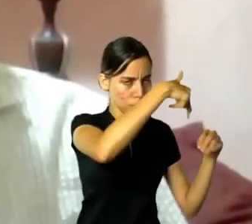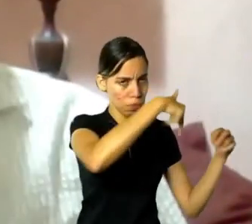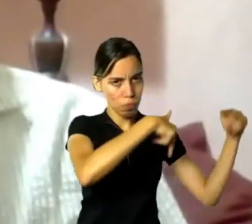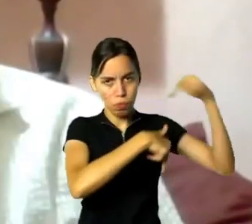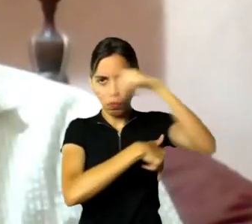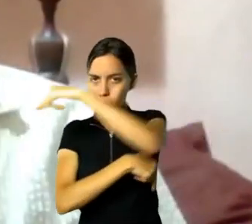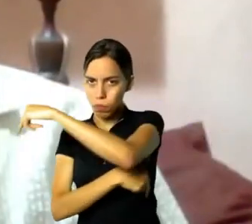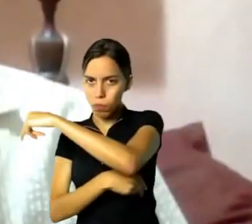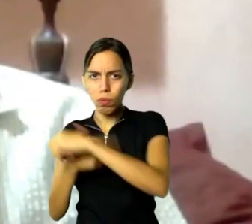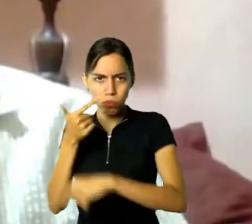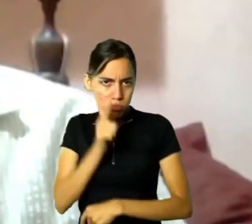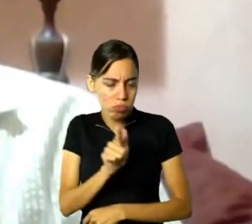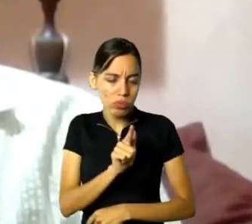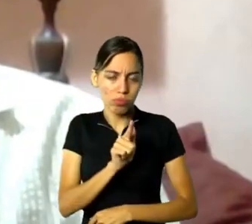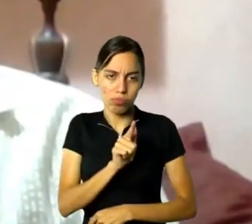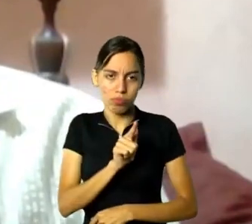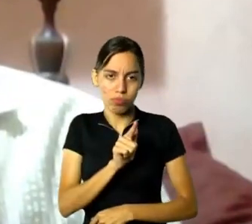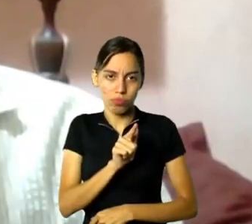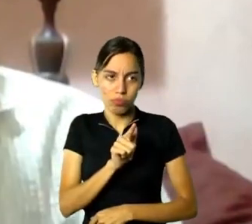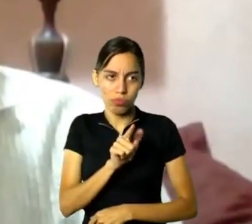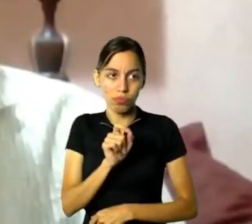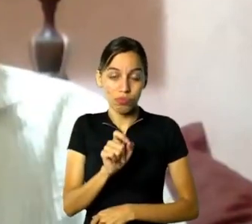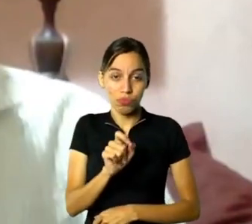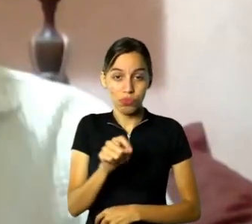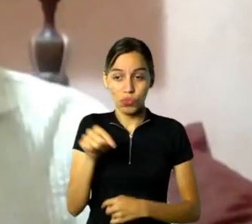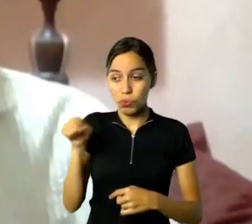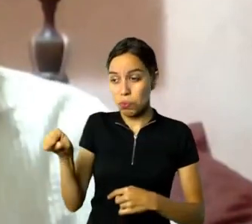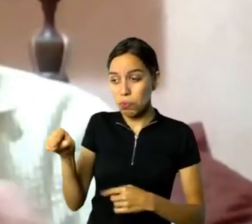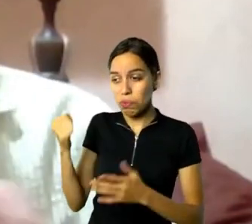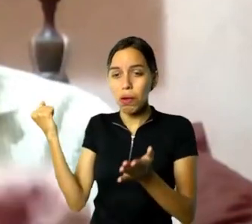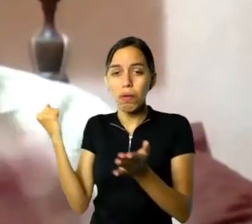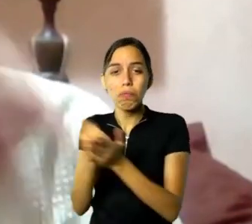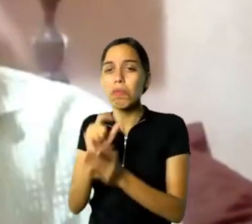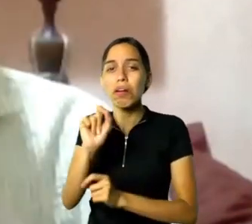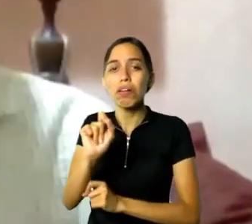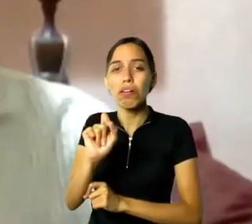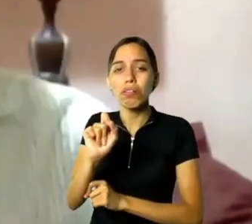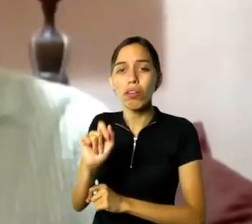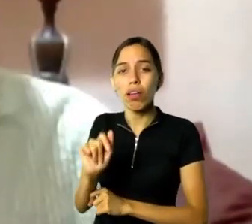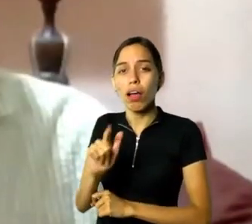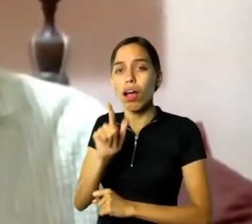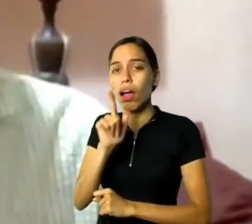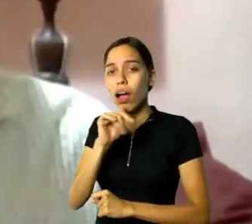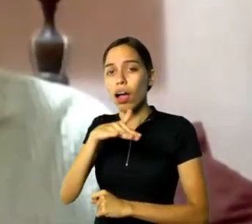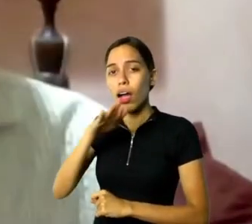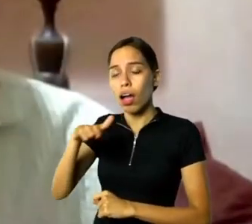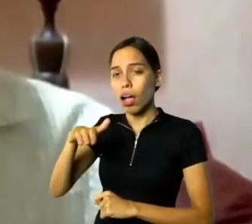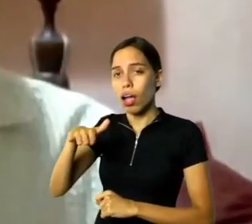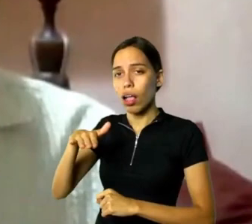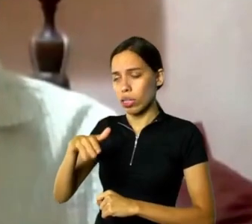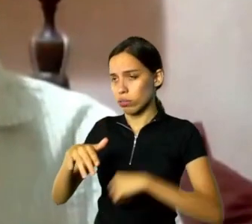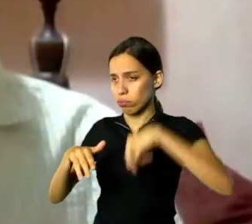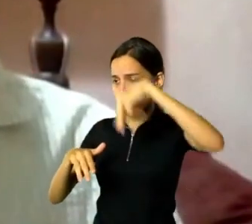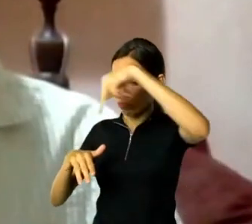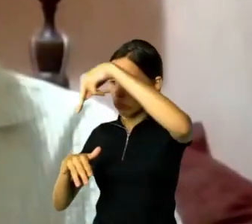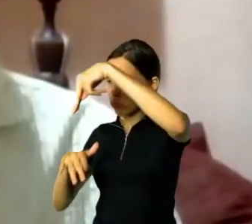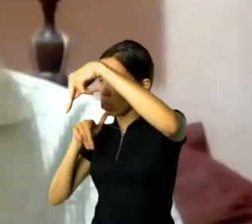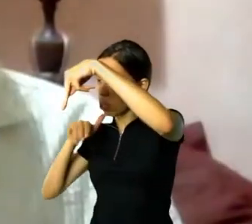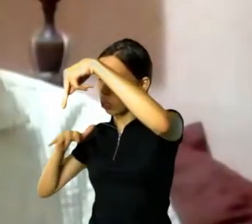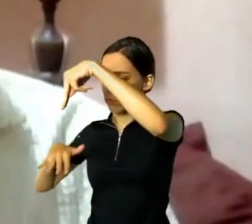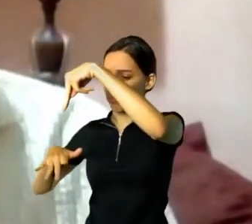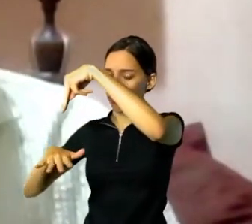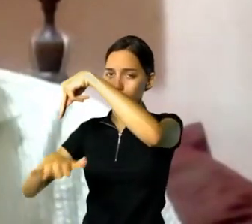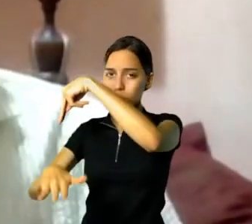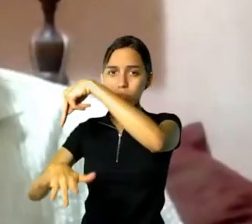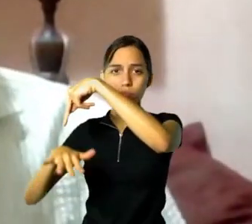E ele foi muito importante também por causa do encontro marcado do Fernando Sabino, por causa de subir no arco, que é uma rememoração